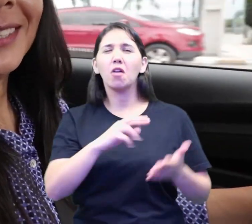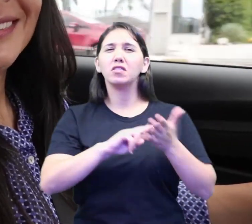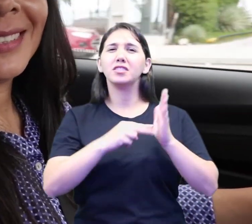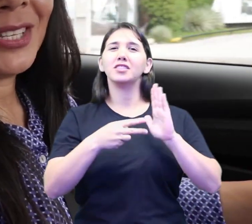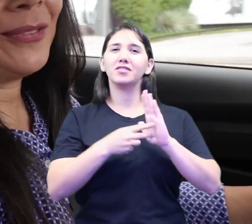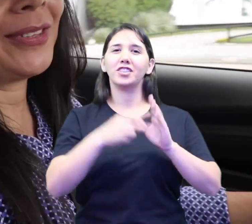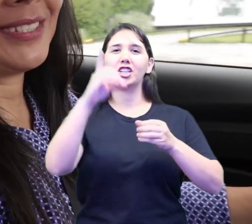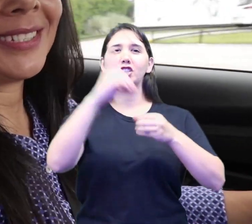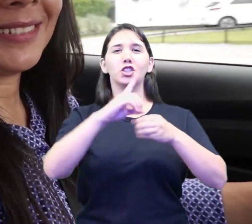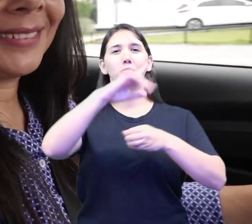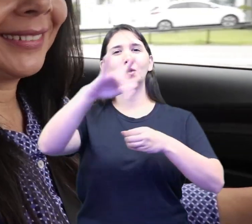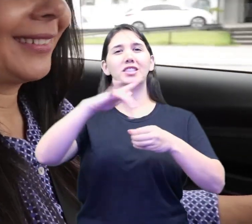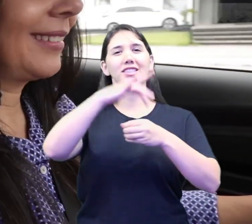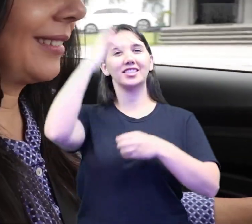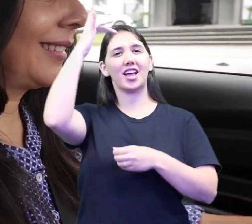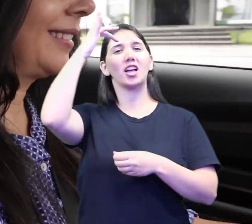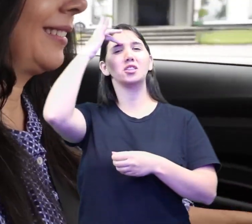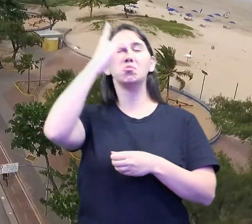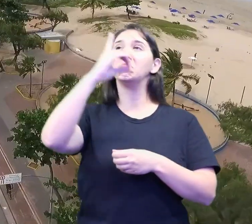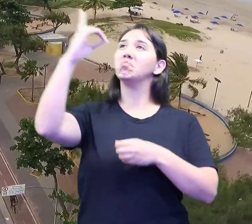Provai e vede.